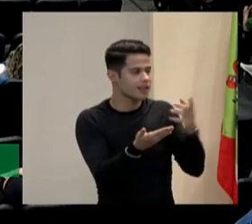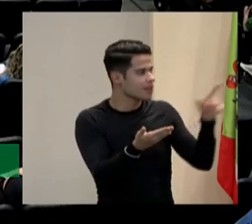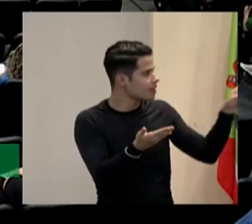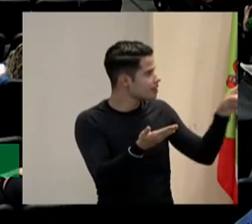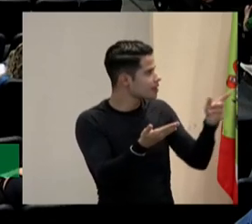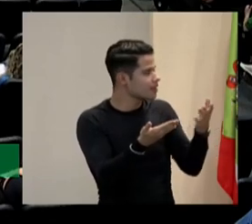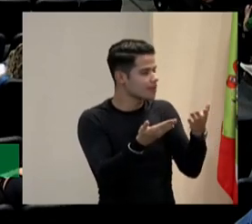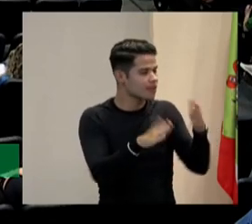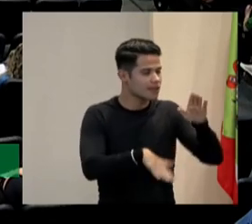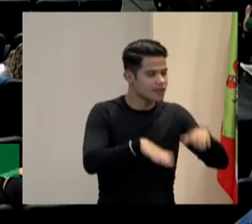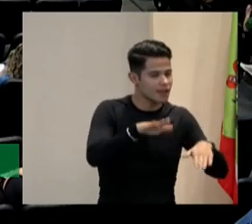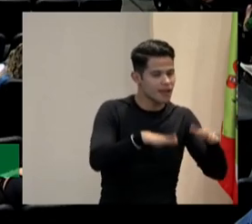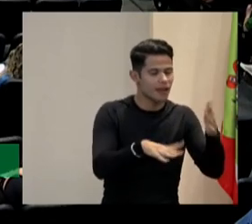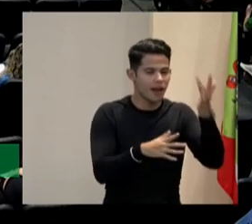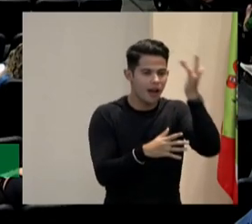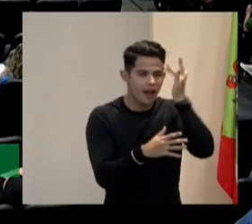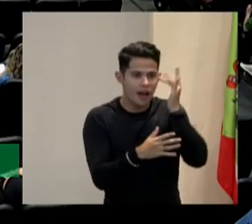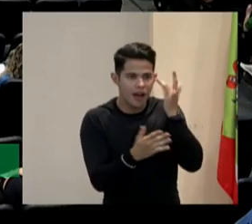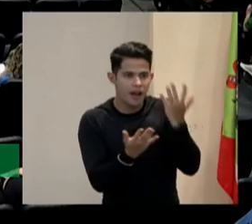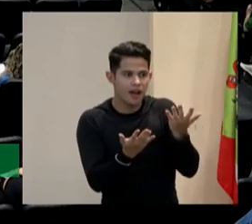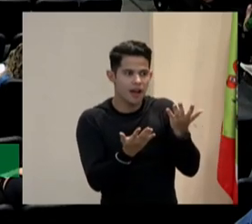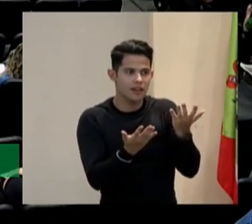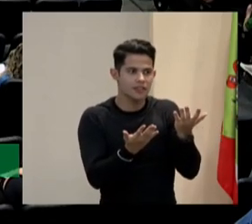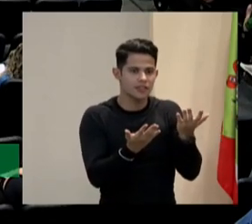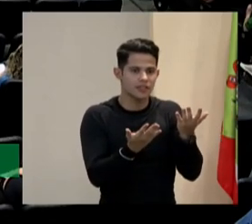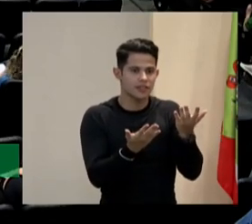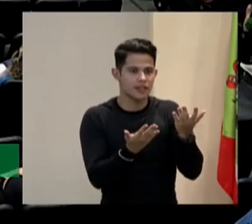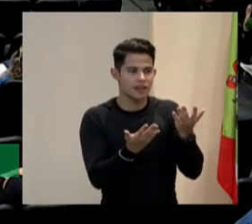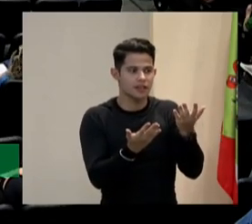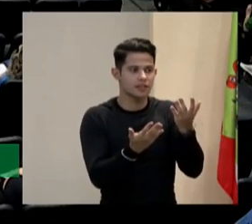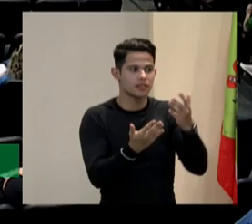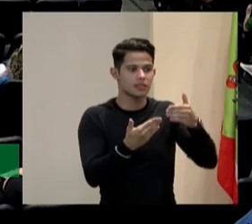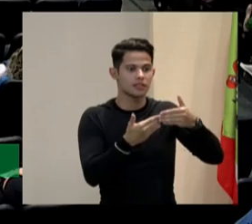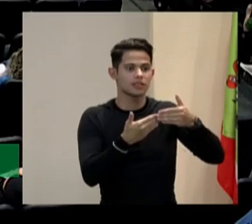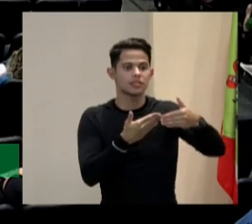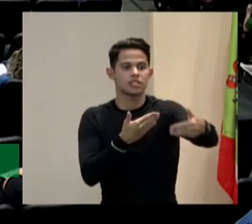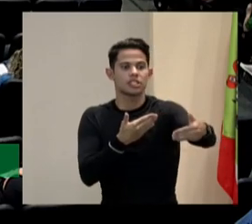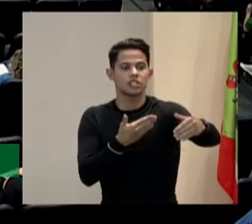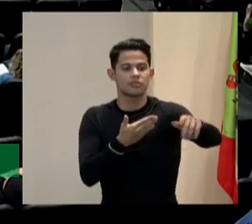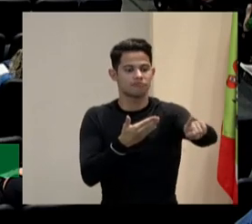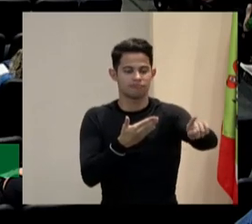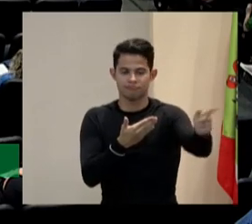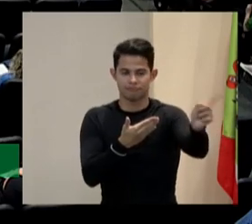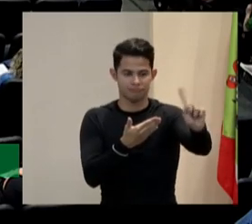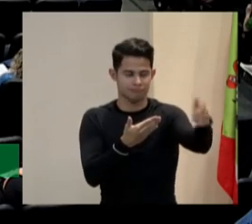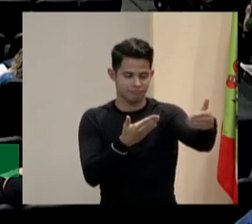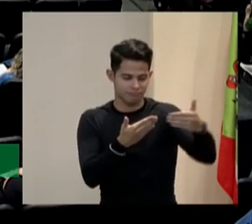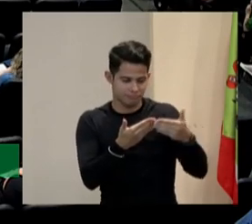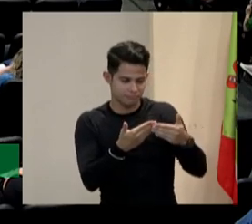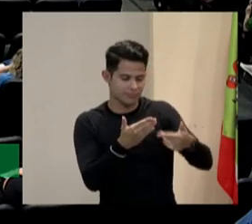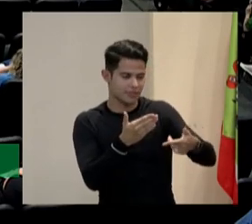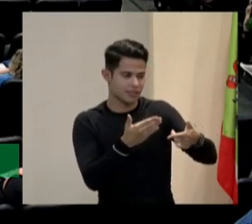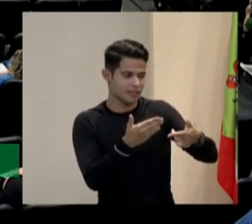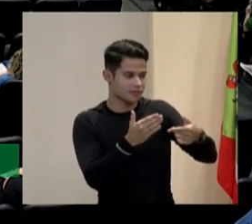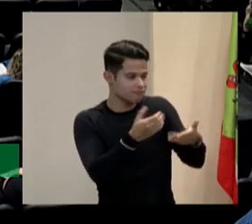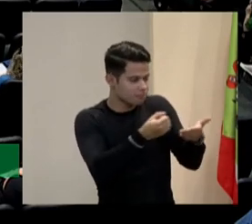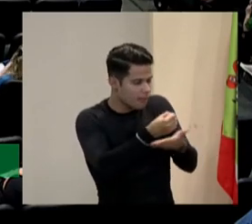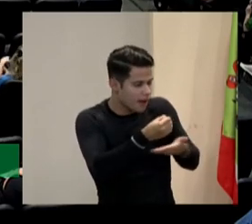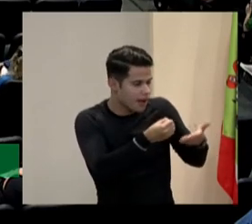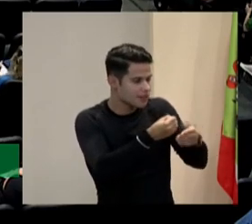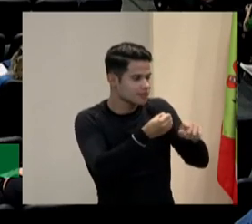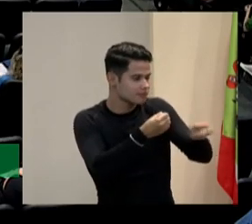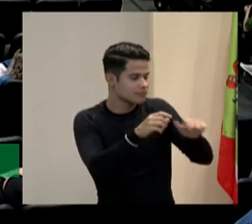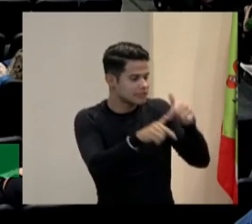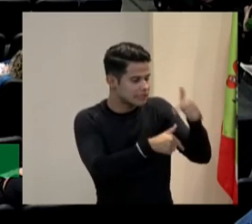às vezes a gente acha que a gente está mais longe do que realmente a gente está as barreiras eu acho que estão um pouco mais embaixo que a precisa